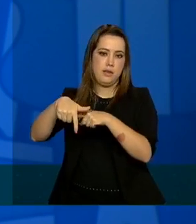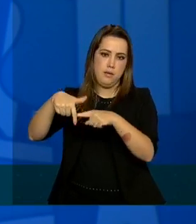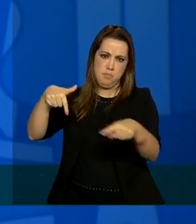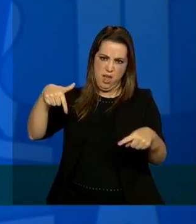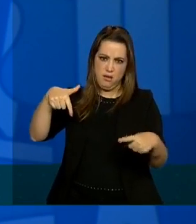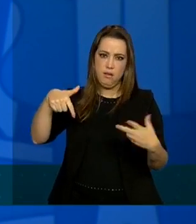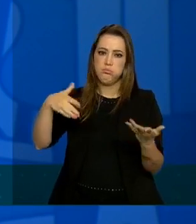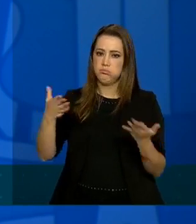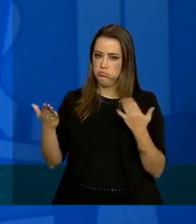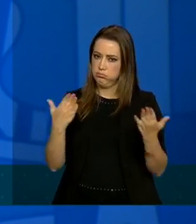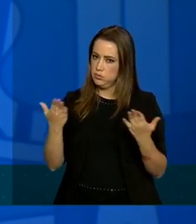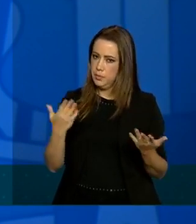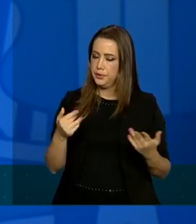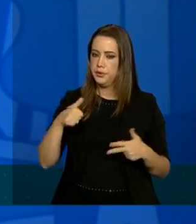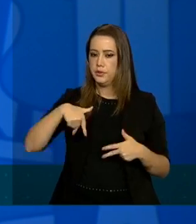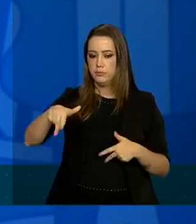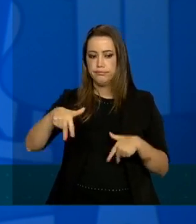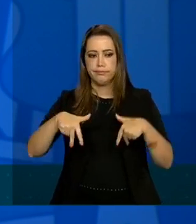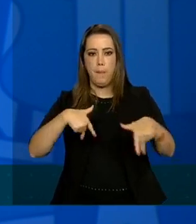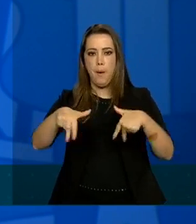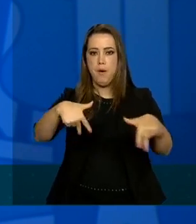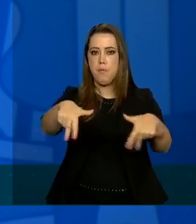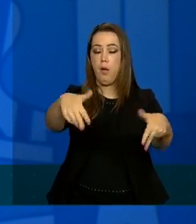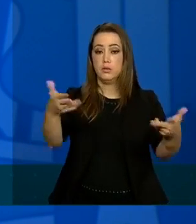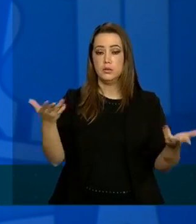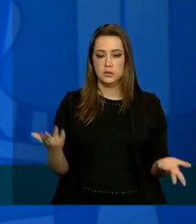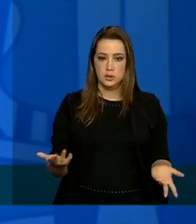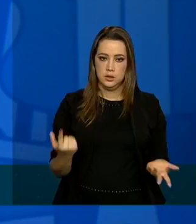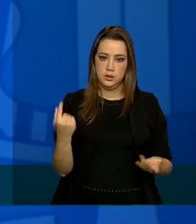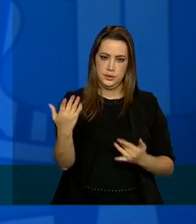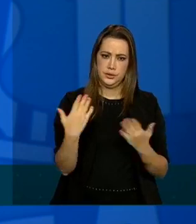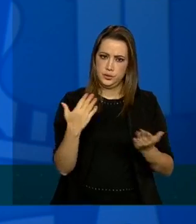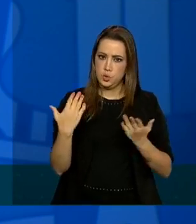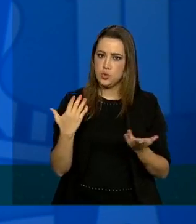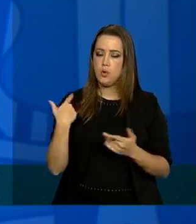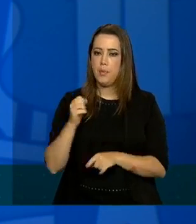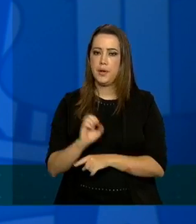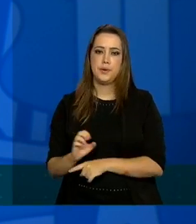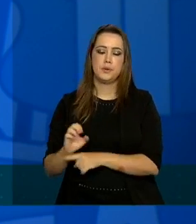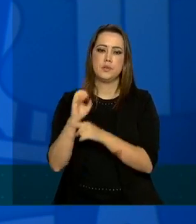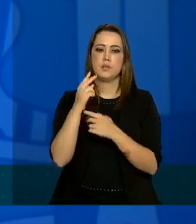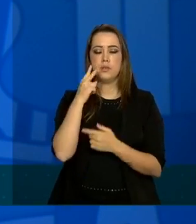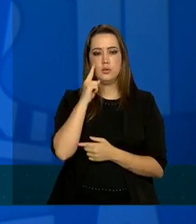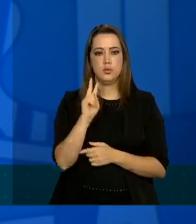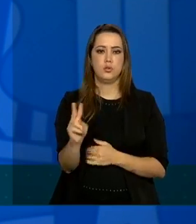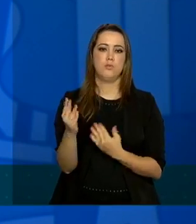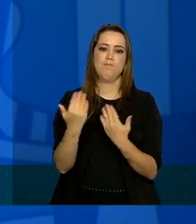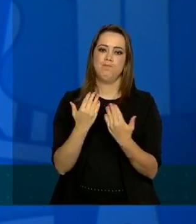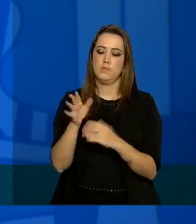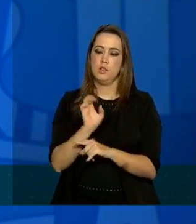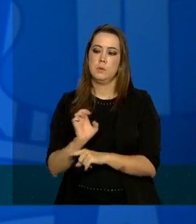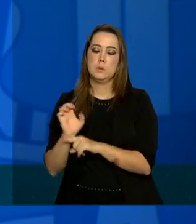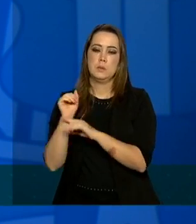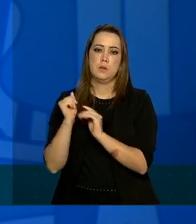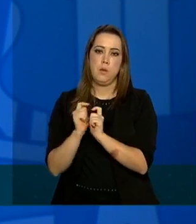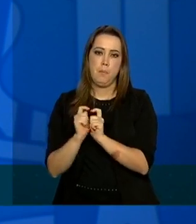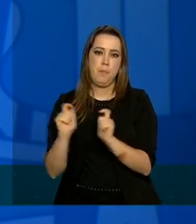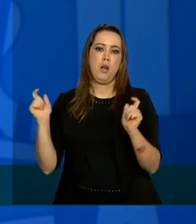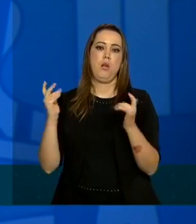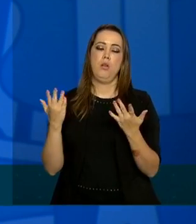excessivamente então essa é a situação dos estados que conforme a gente observou alguns com maior